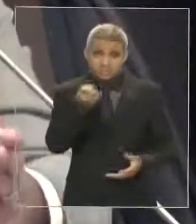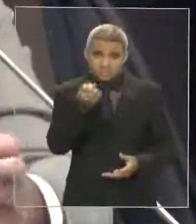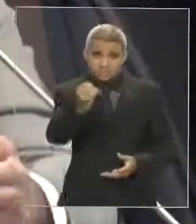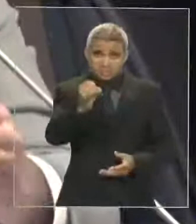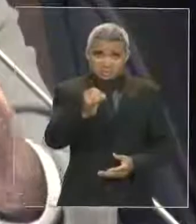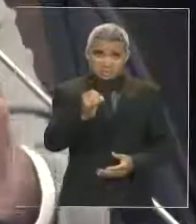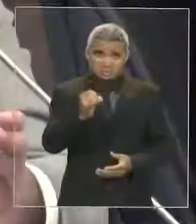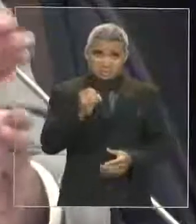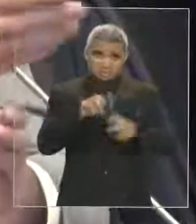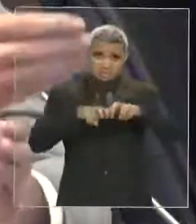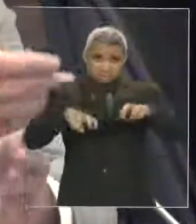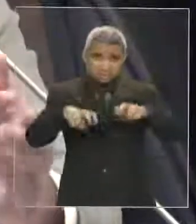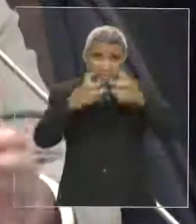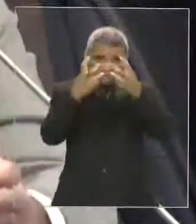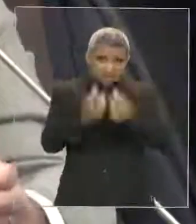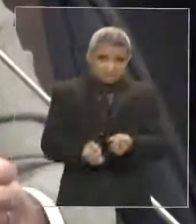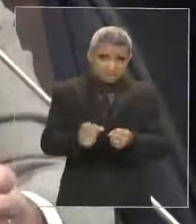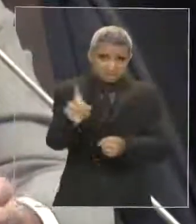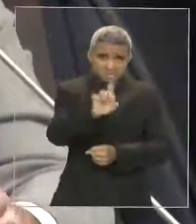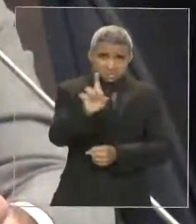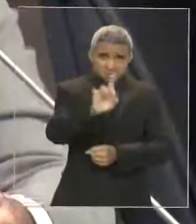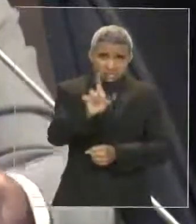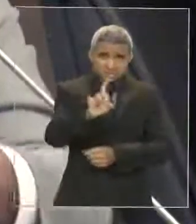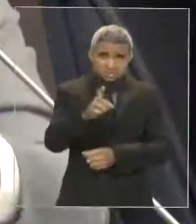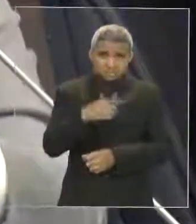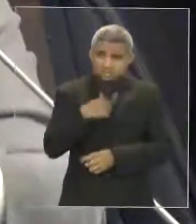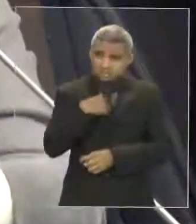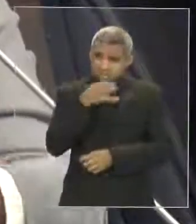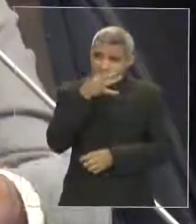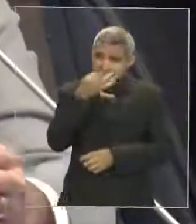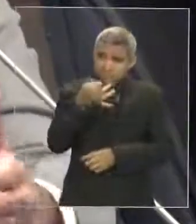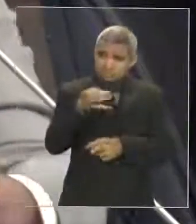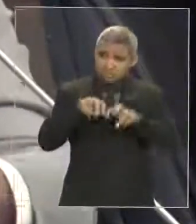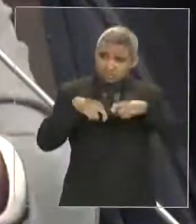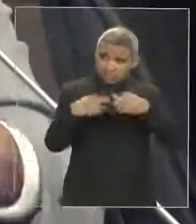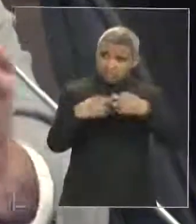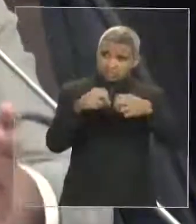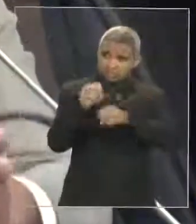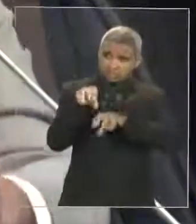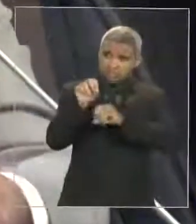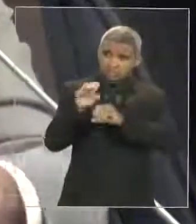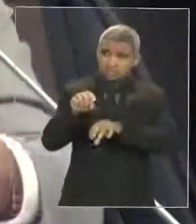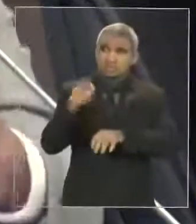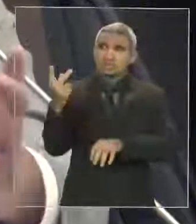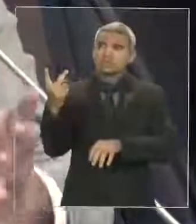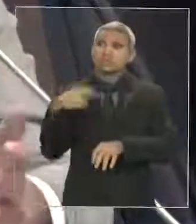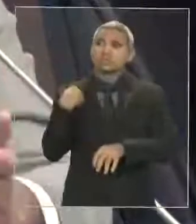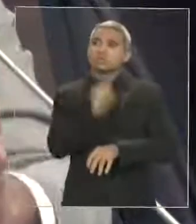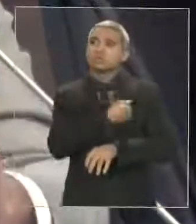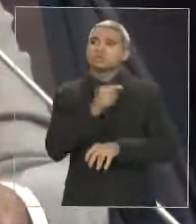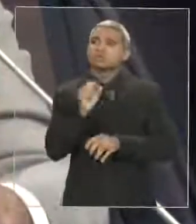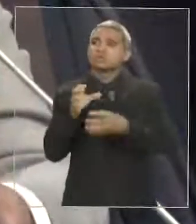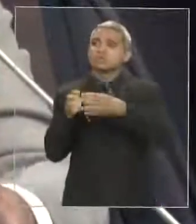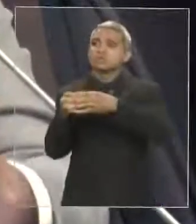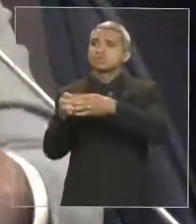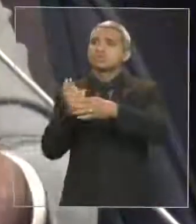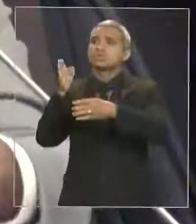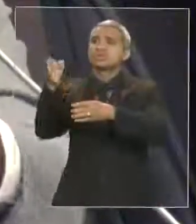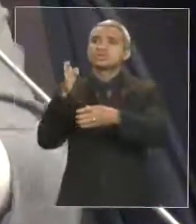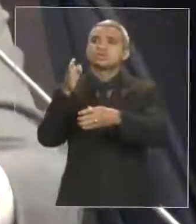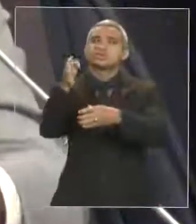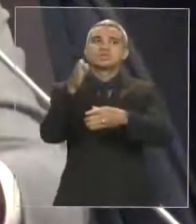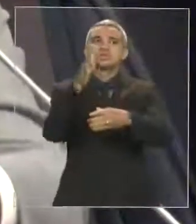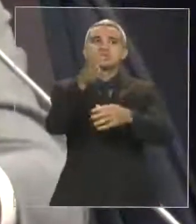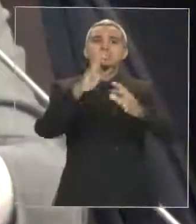sugestão para a Comissão de Educação, no qual a Vossa Excelência faz parte, para a gente fazer uma incursão pelo Maranhão para tirar fotos dessas escolas e a gente